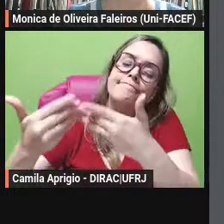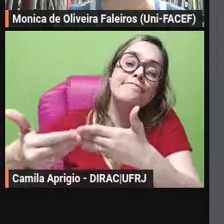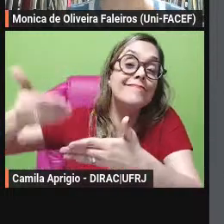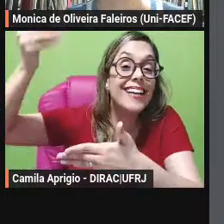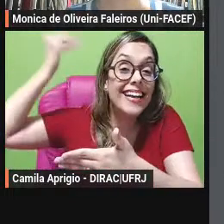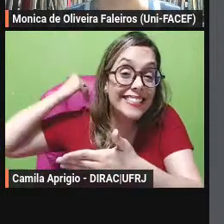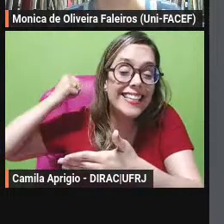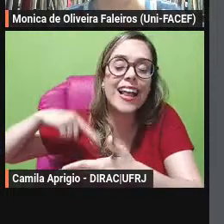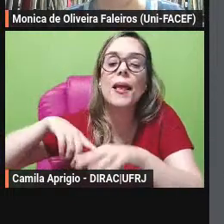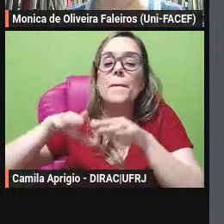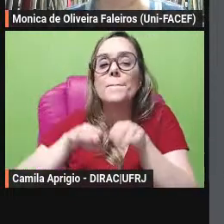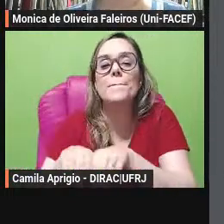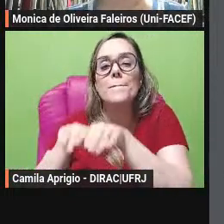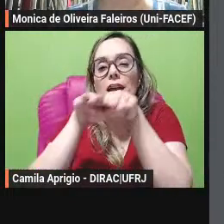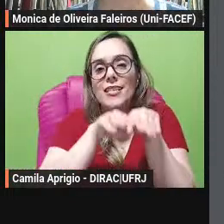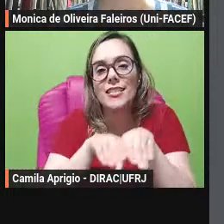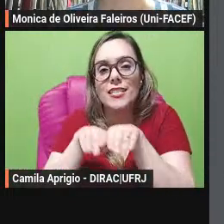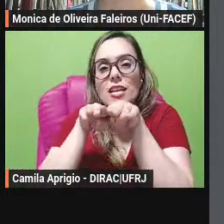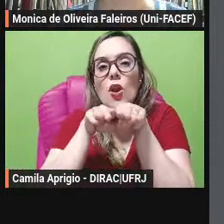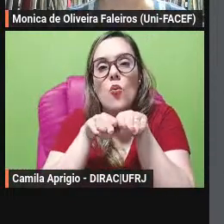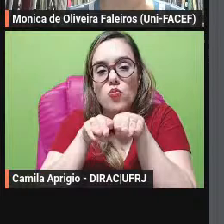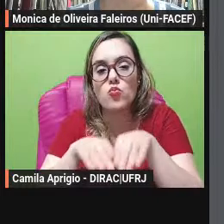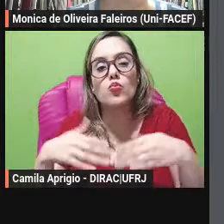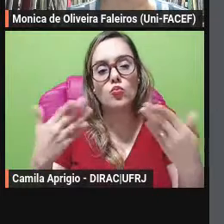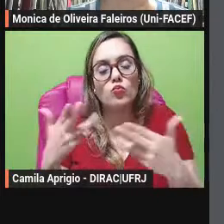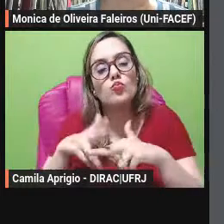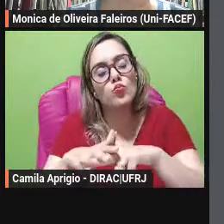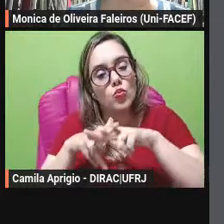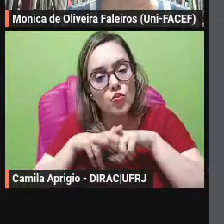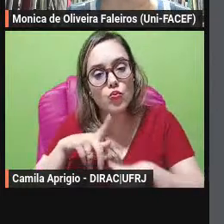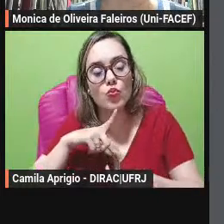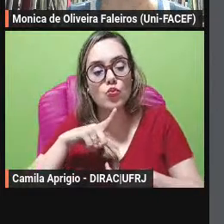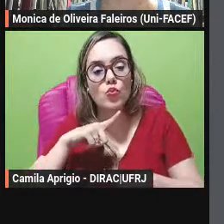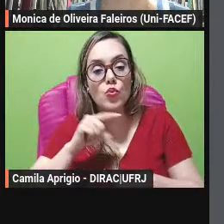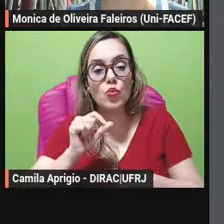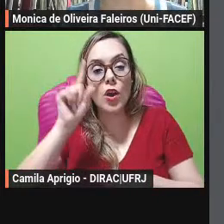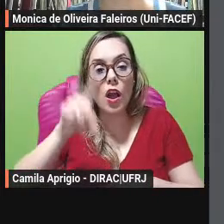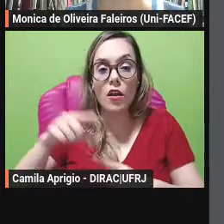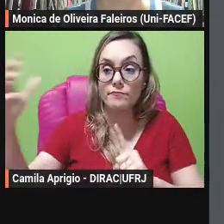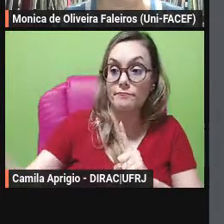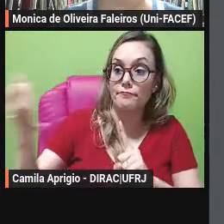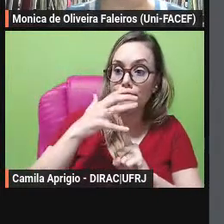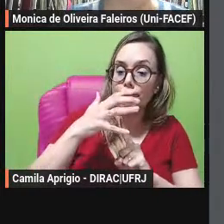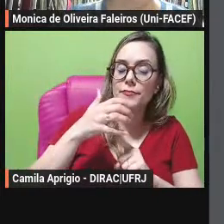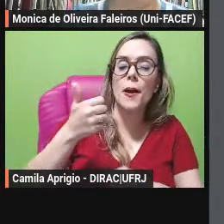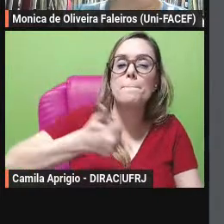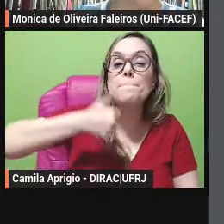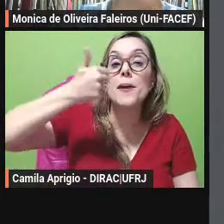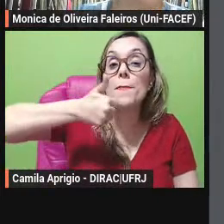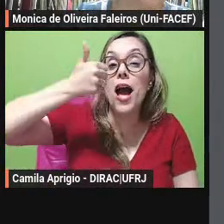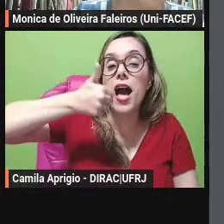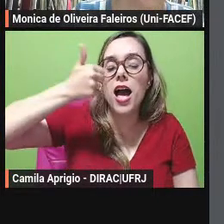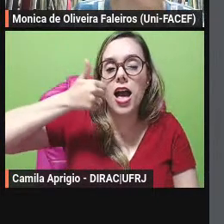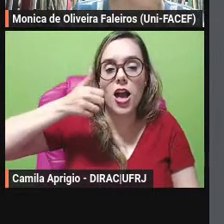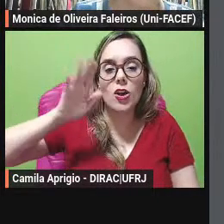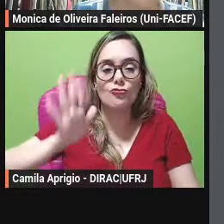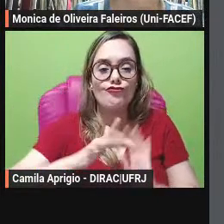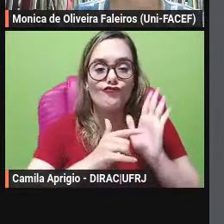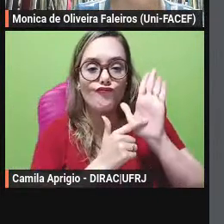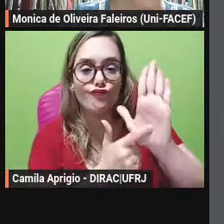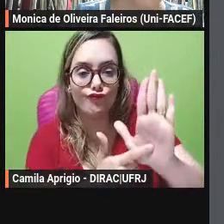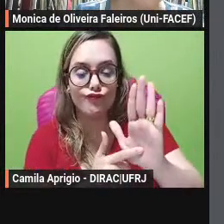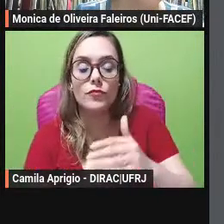no primeiro prólogo do Bábrio fabulista do século I bem quanto às orelhas há também algo